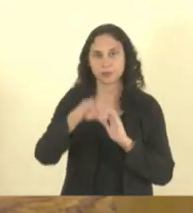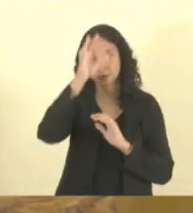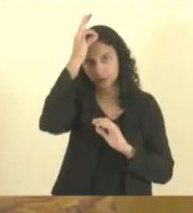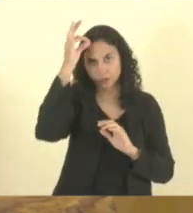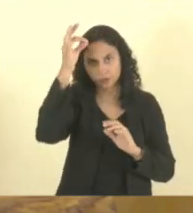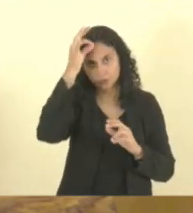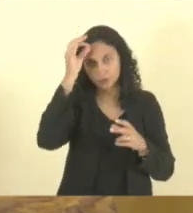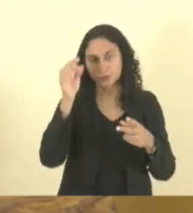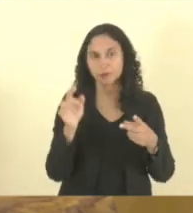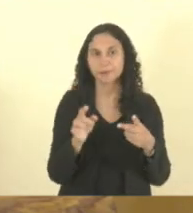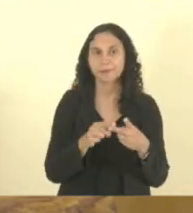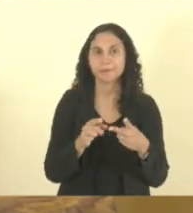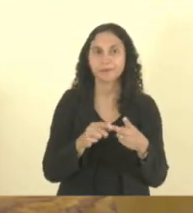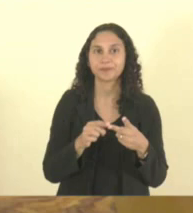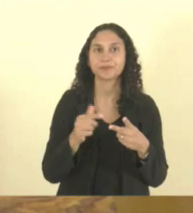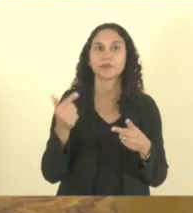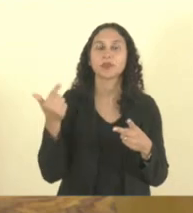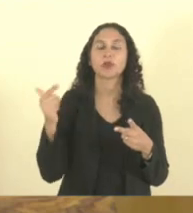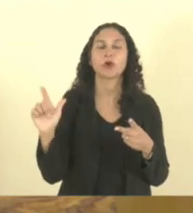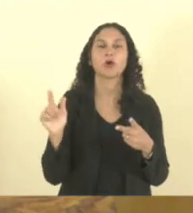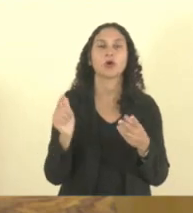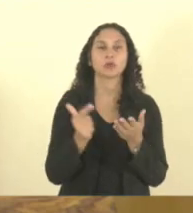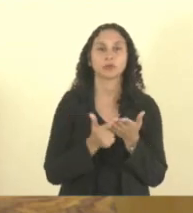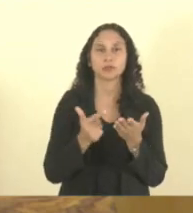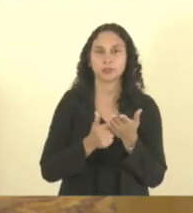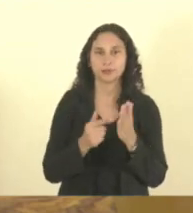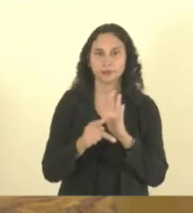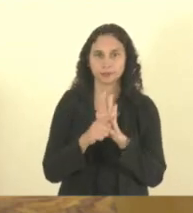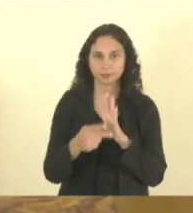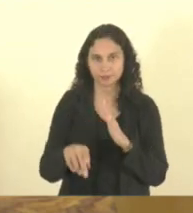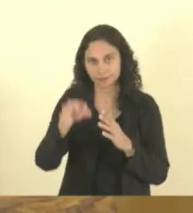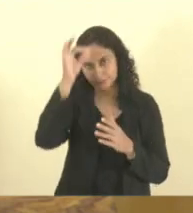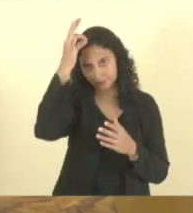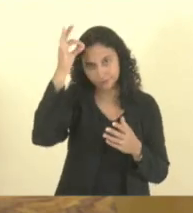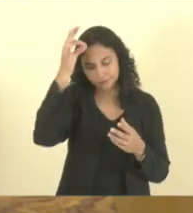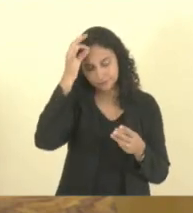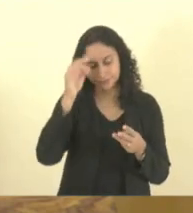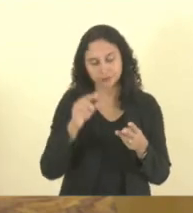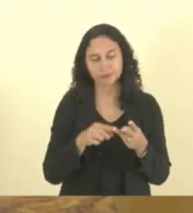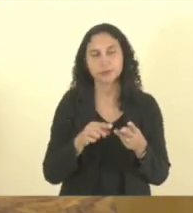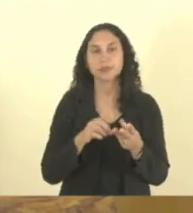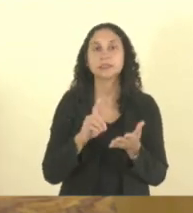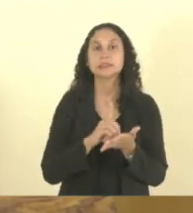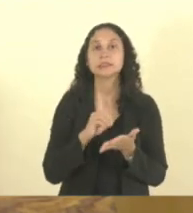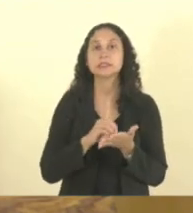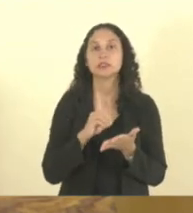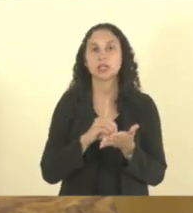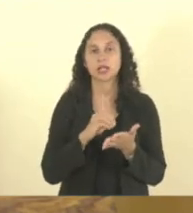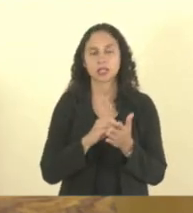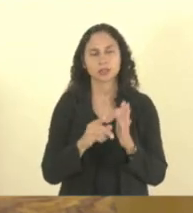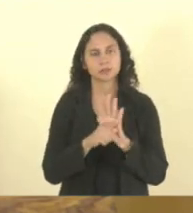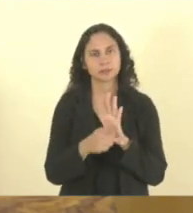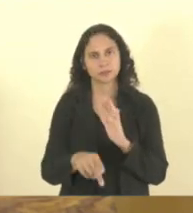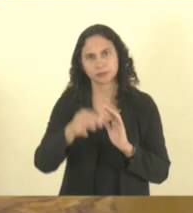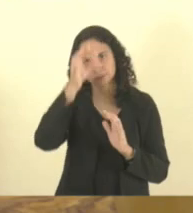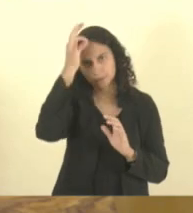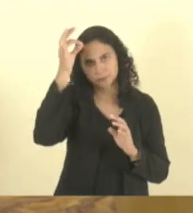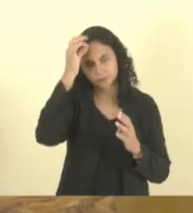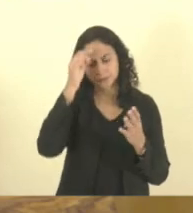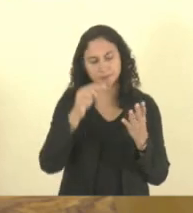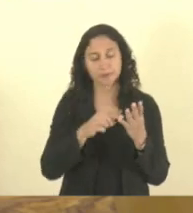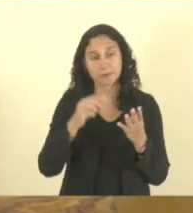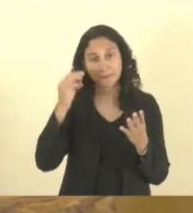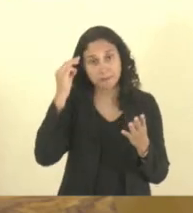Cartografia da Província e do Espírito Santo, Dicionário Topográfico da Província e do Espírito Santo, Memórias sobre a